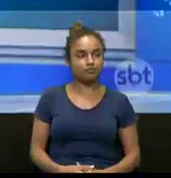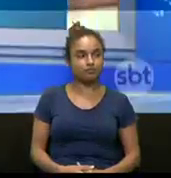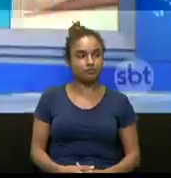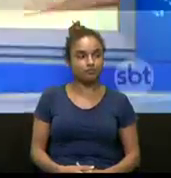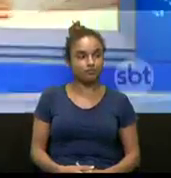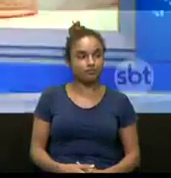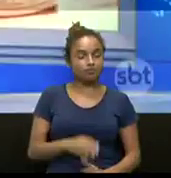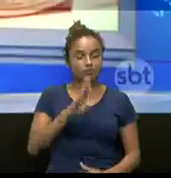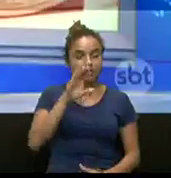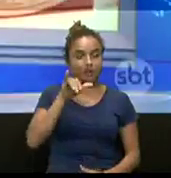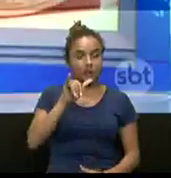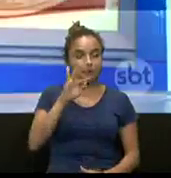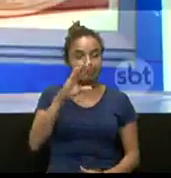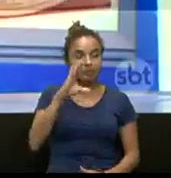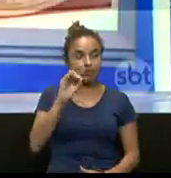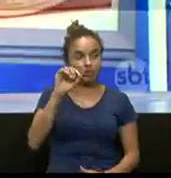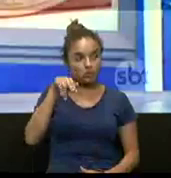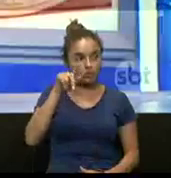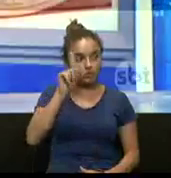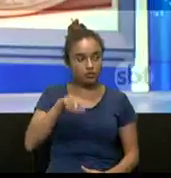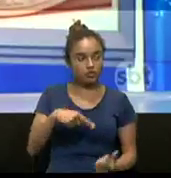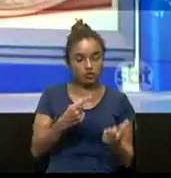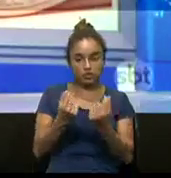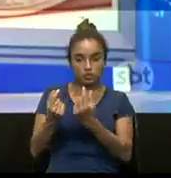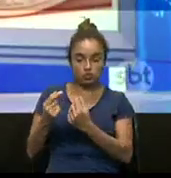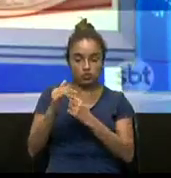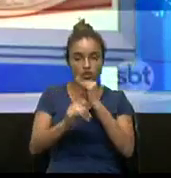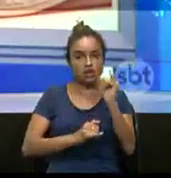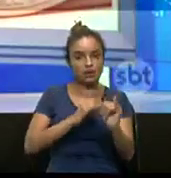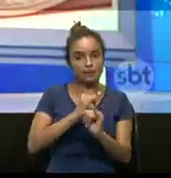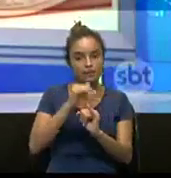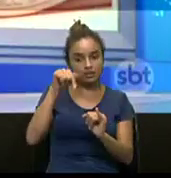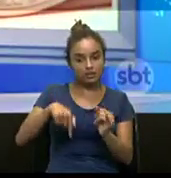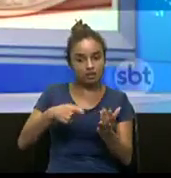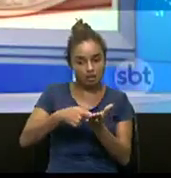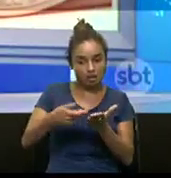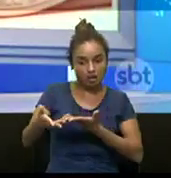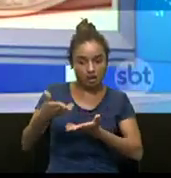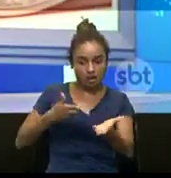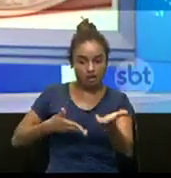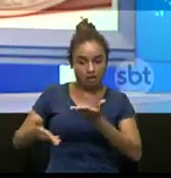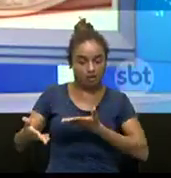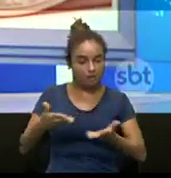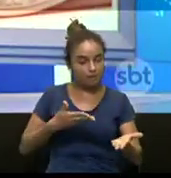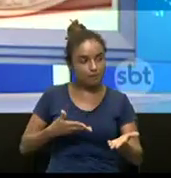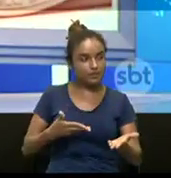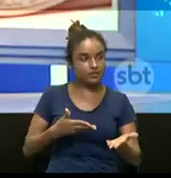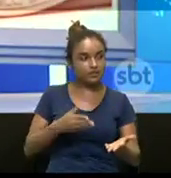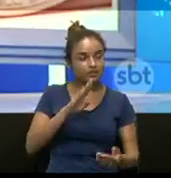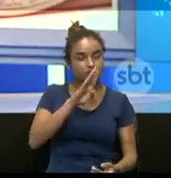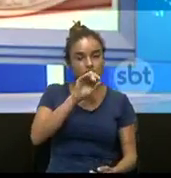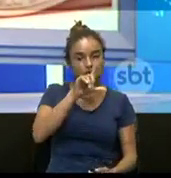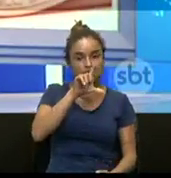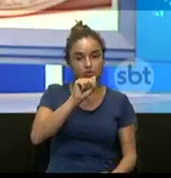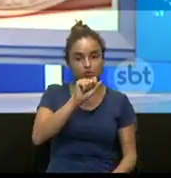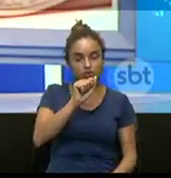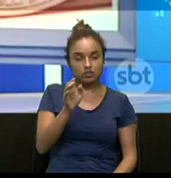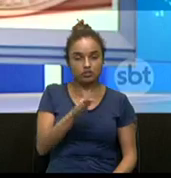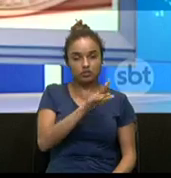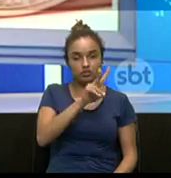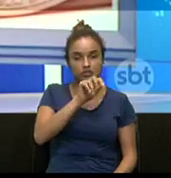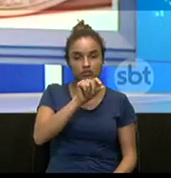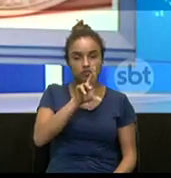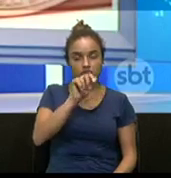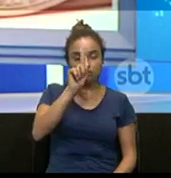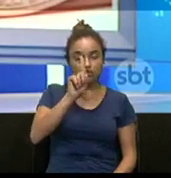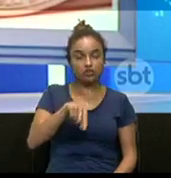O Bitcoin, a moeda virtual, começou hoje a ser negociada pela primeira vez no mercado futuro da Bolsa de Valores de Chicago, nos Estados